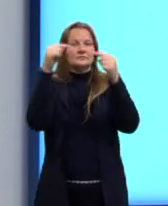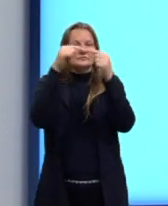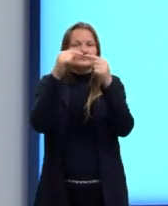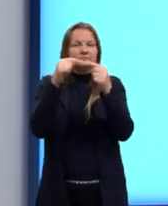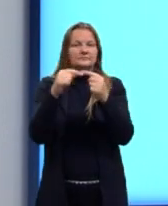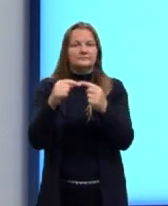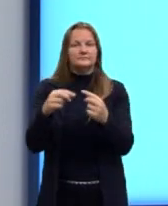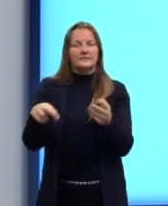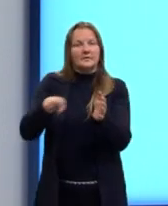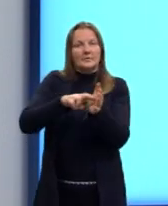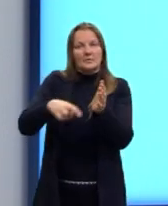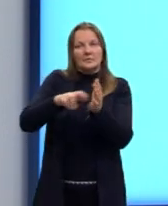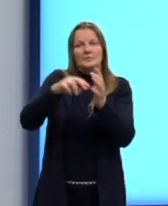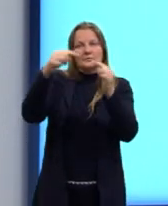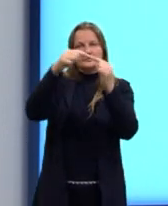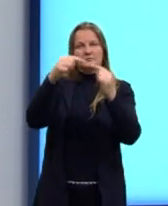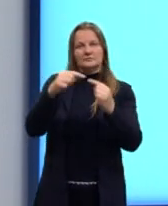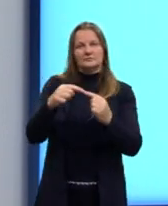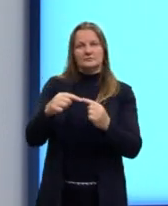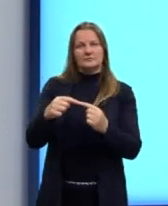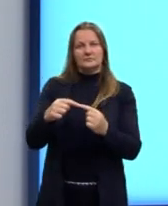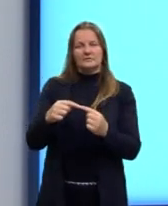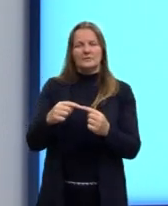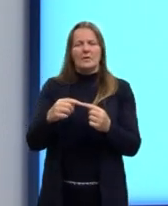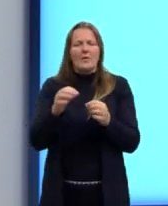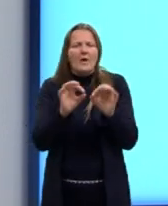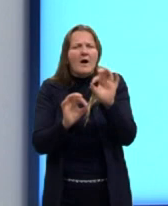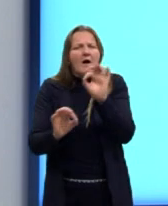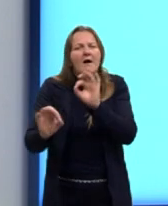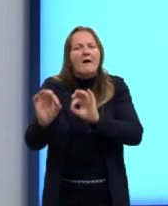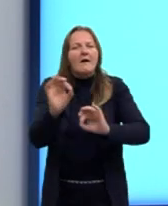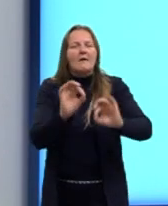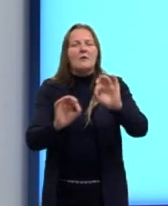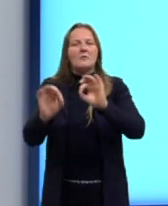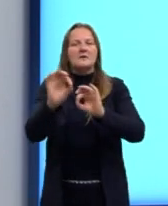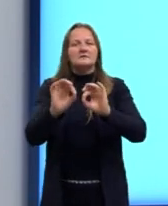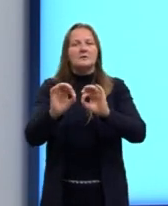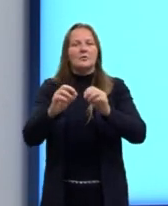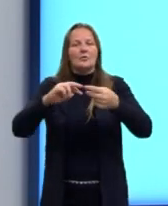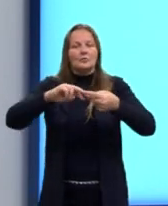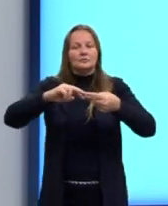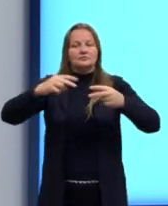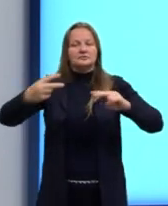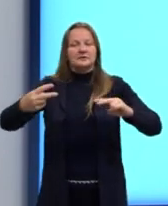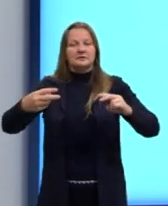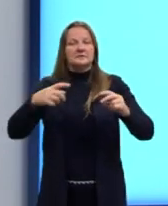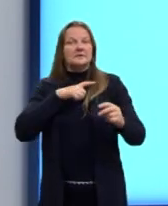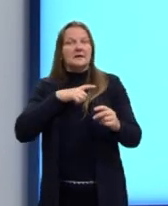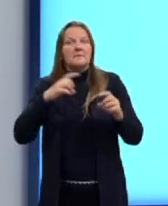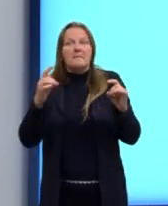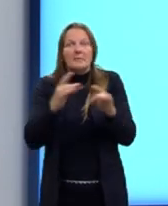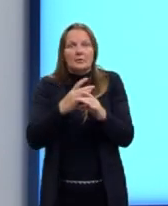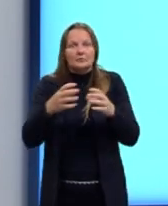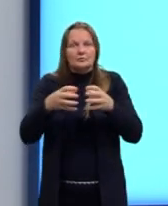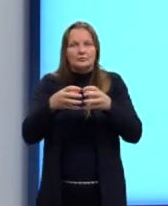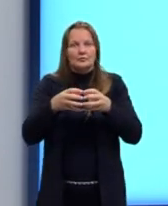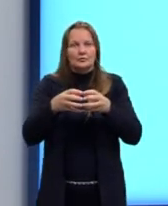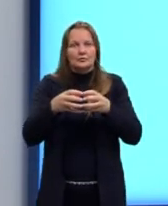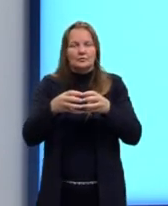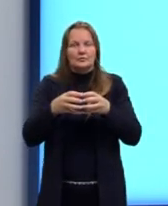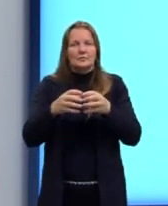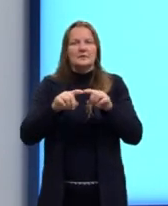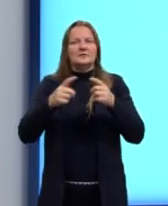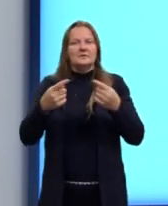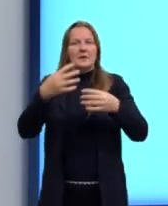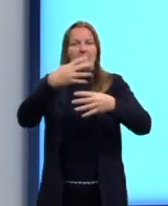genética é um rearranjo dos genes já existentes em uma população. Diferente